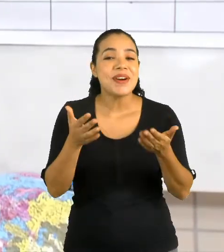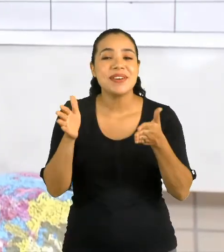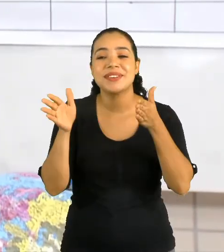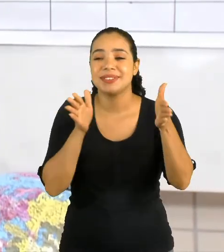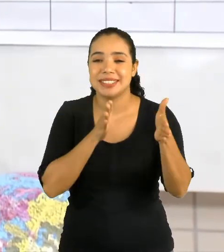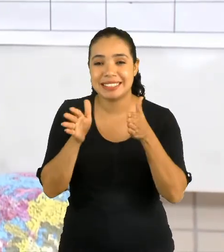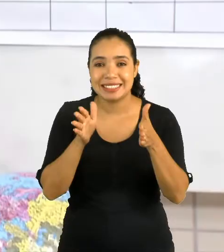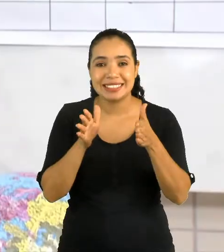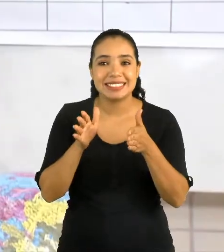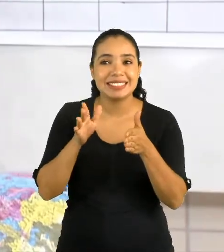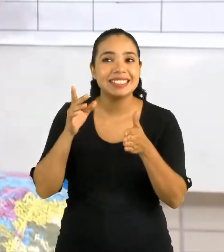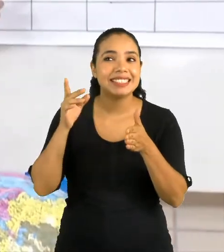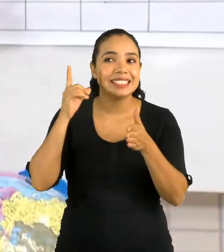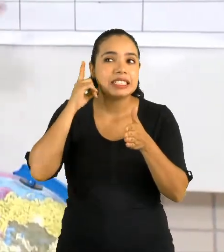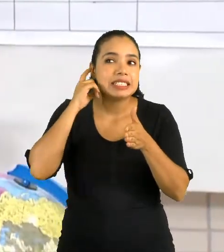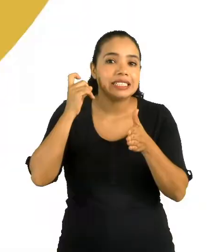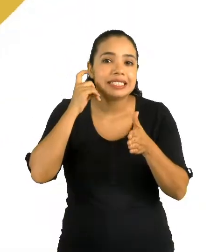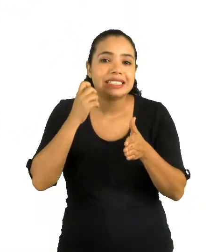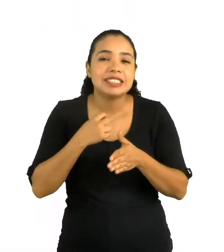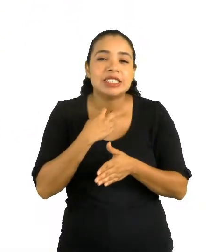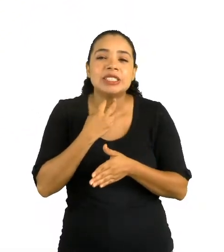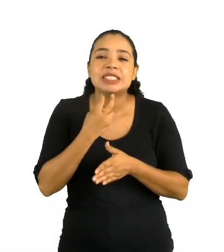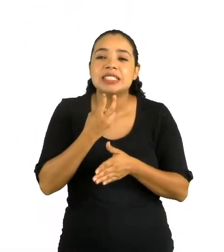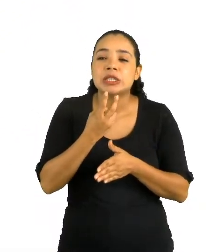nós ouvimos o som do ronco?